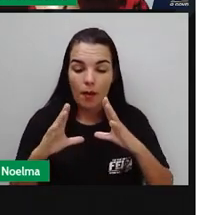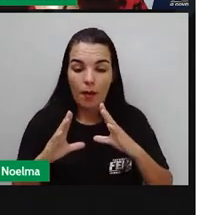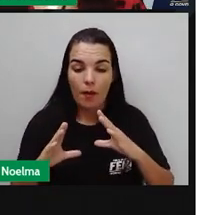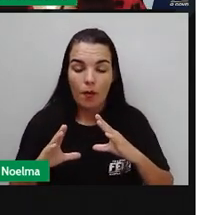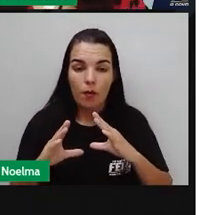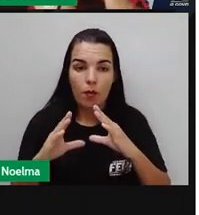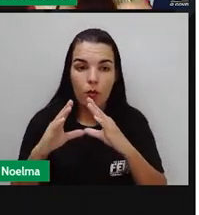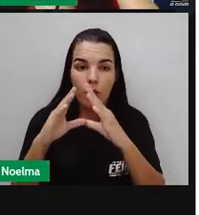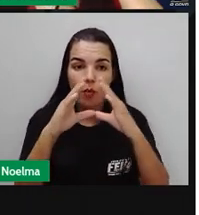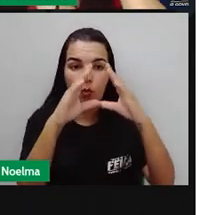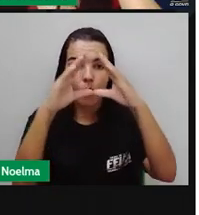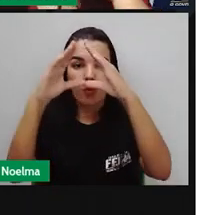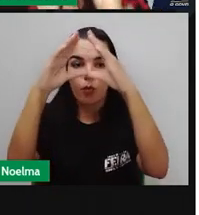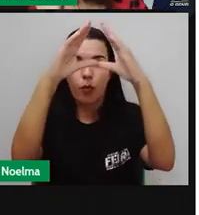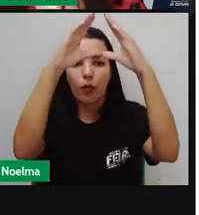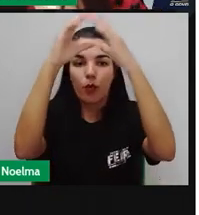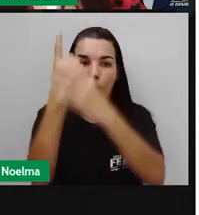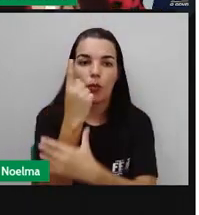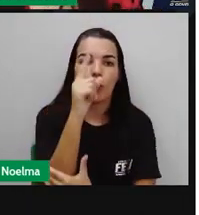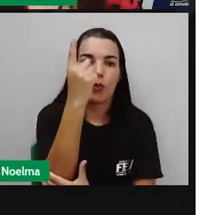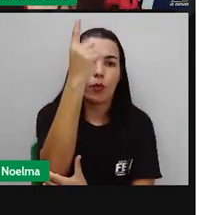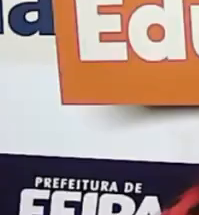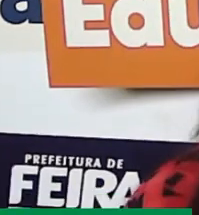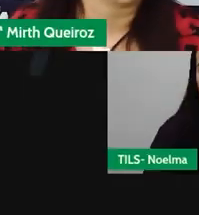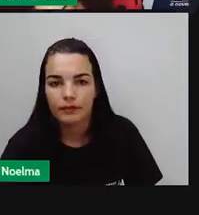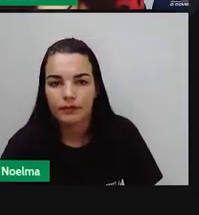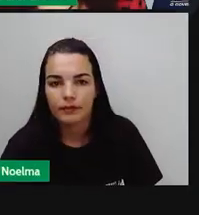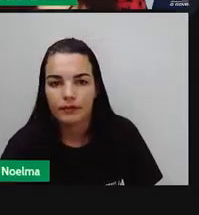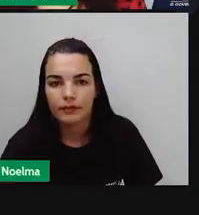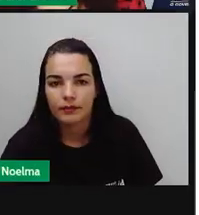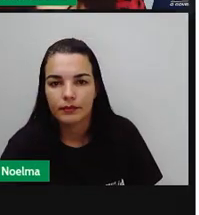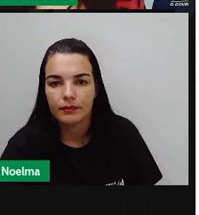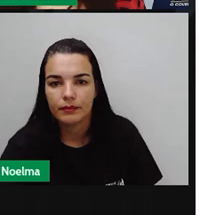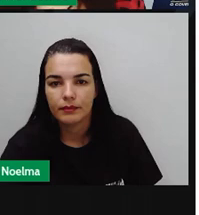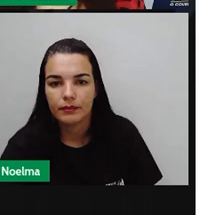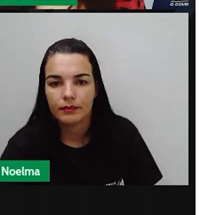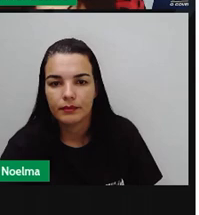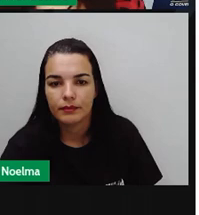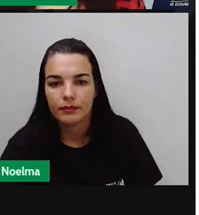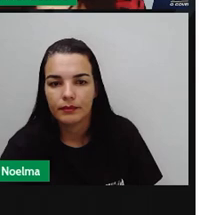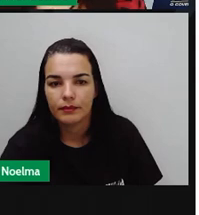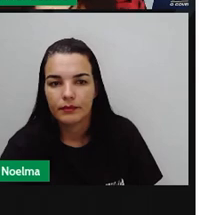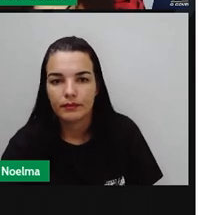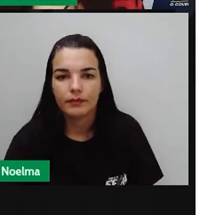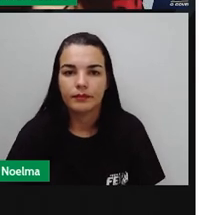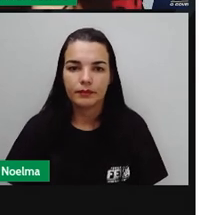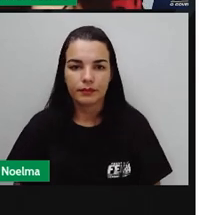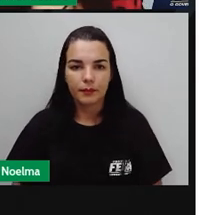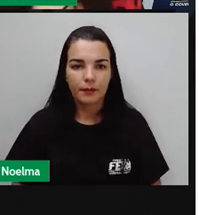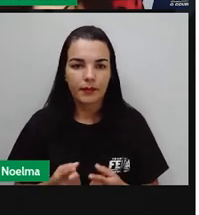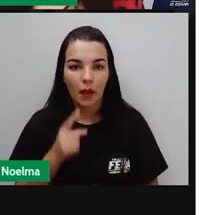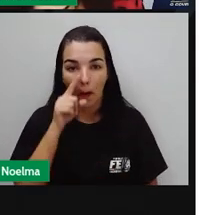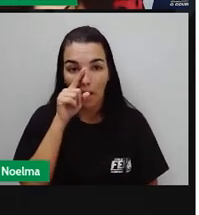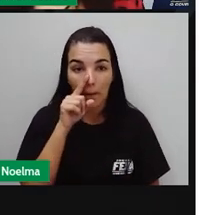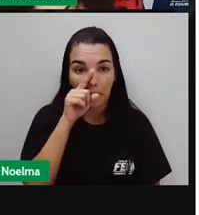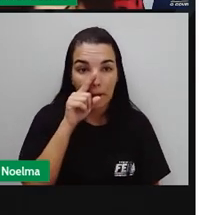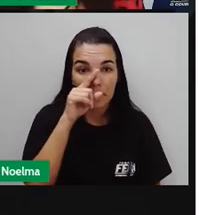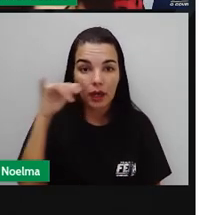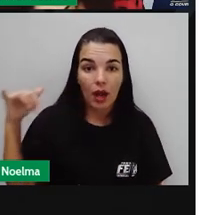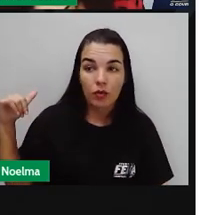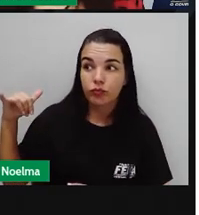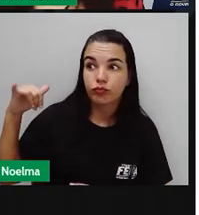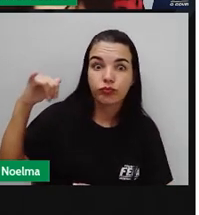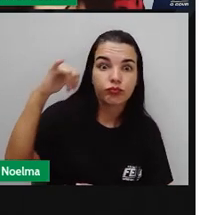oferecer às aeronaves. Perigos para aviação, basicamente, seria, vamos pensar na forma mais